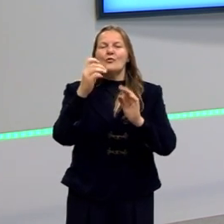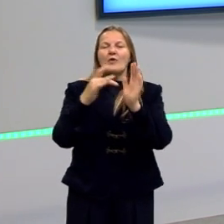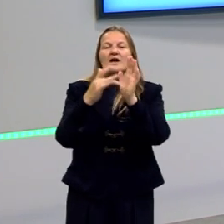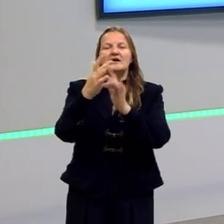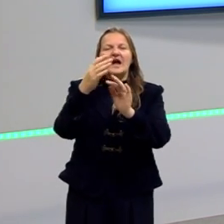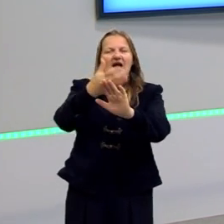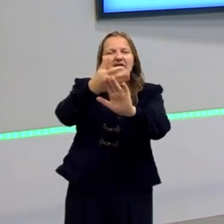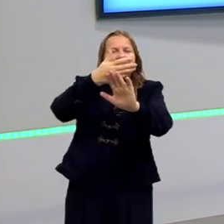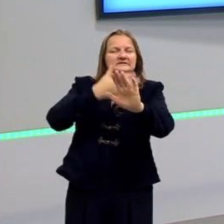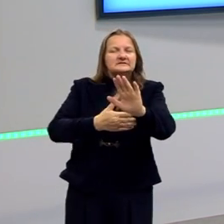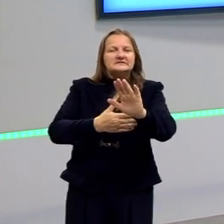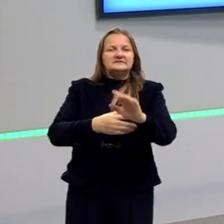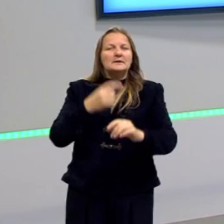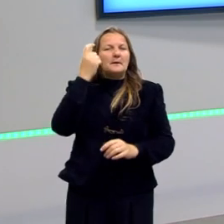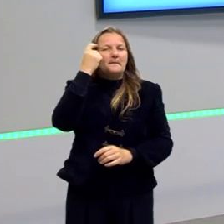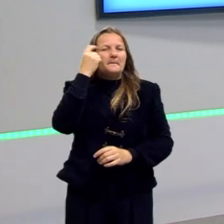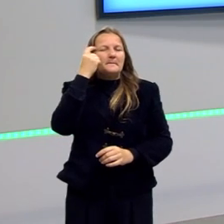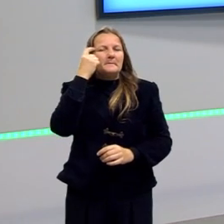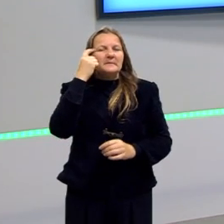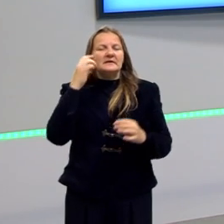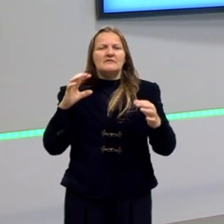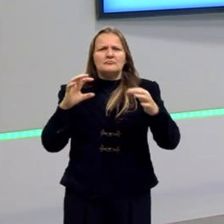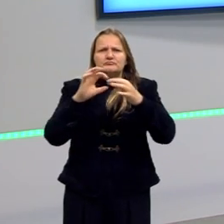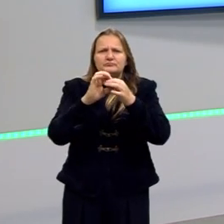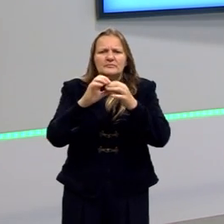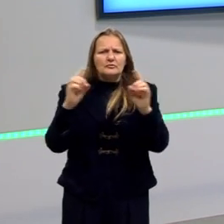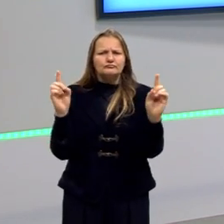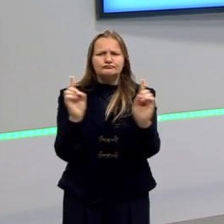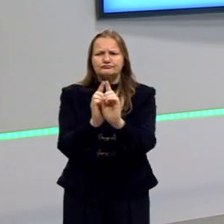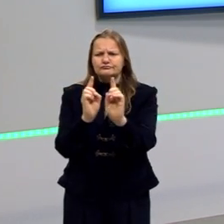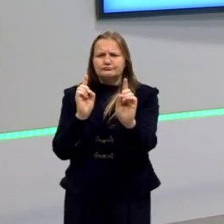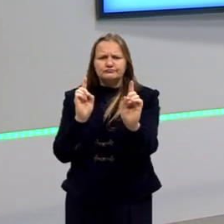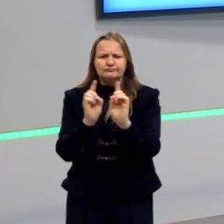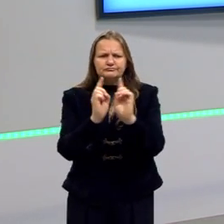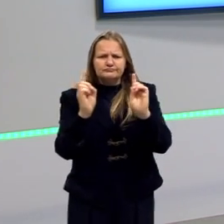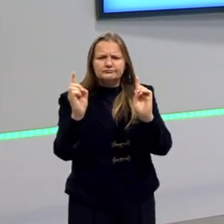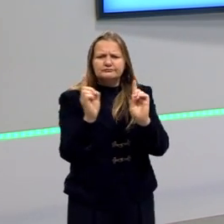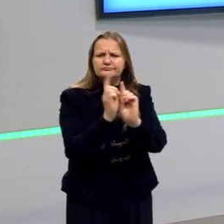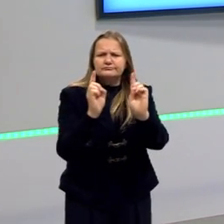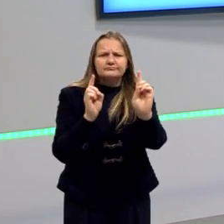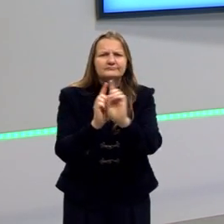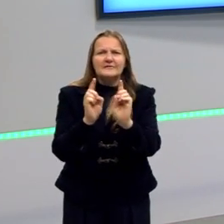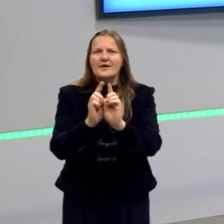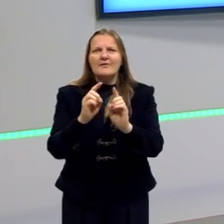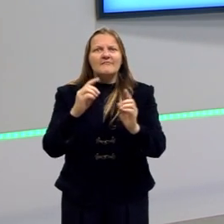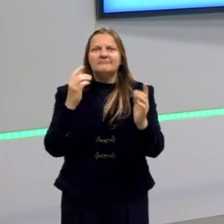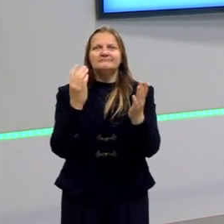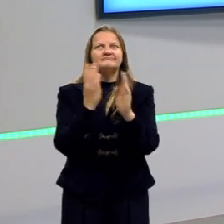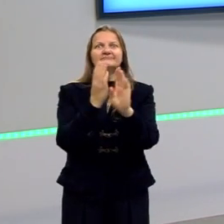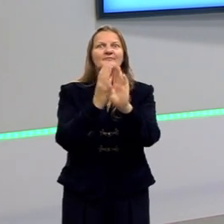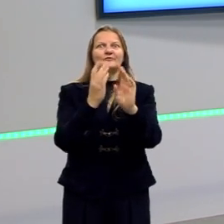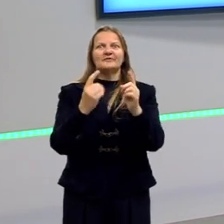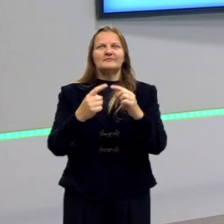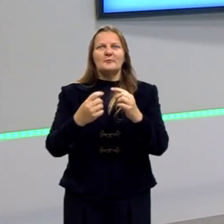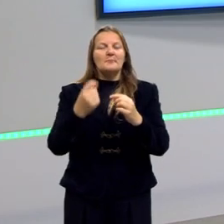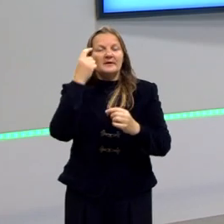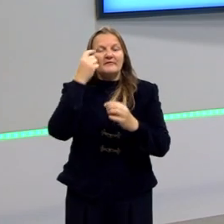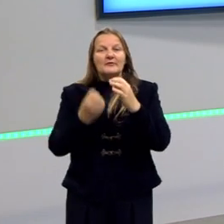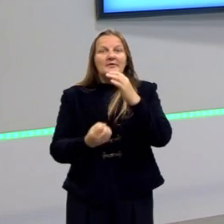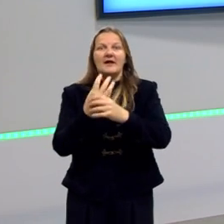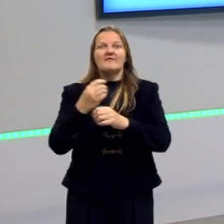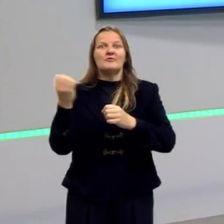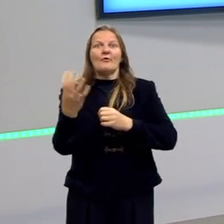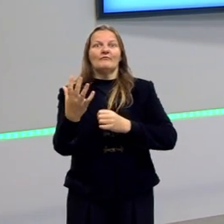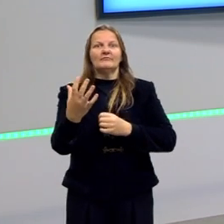vivos surgiam de órgãos que se juntavam ao acaso. Então, esses foram um dos principais pensadores, então, da